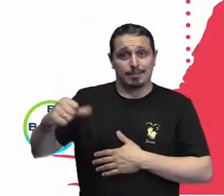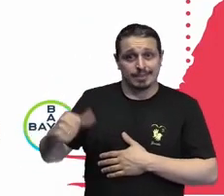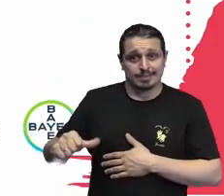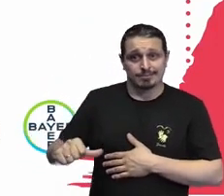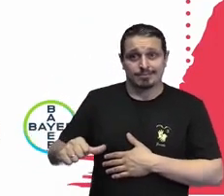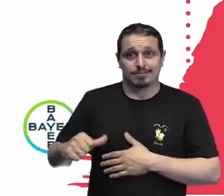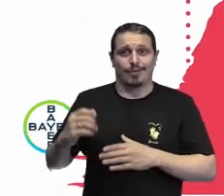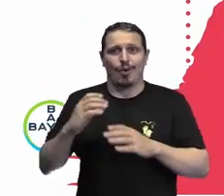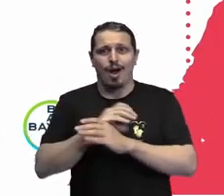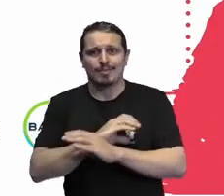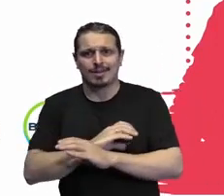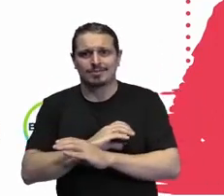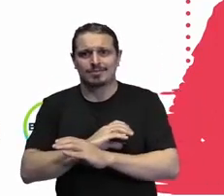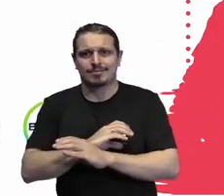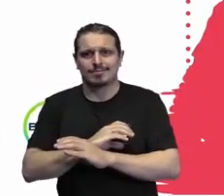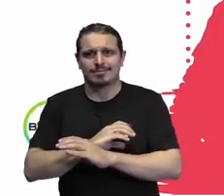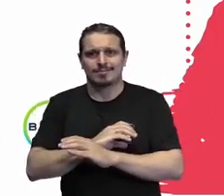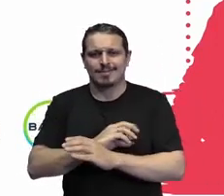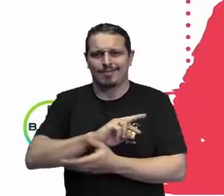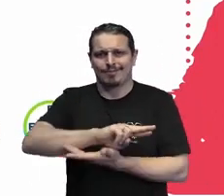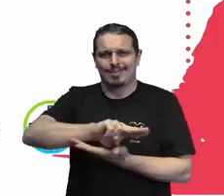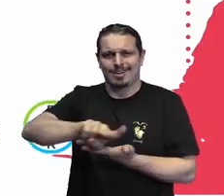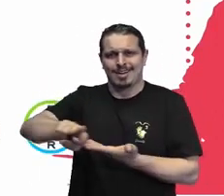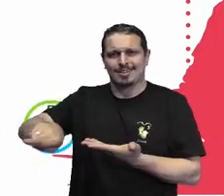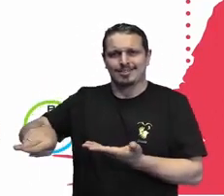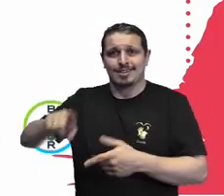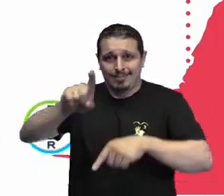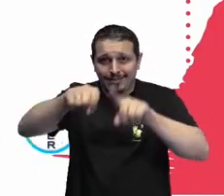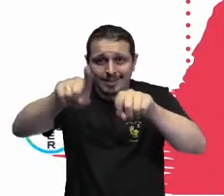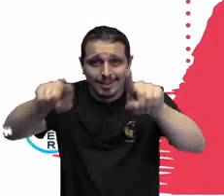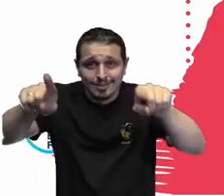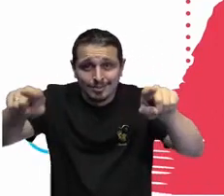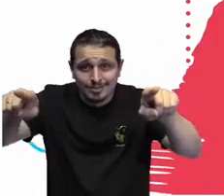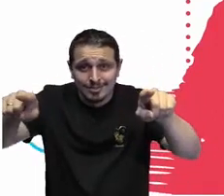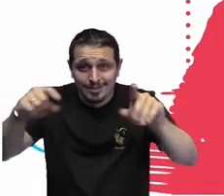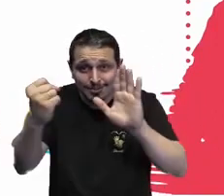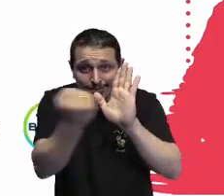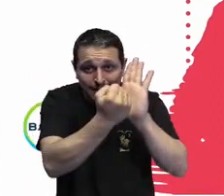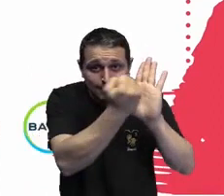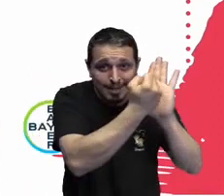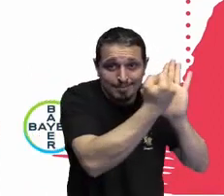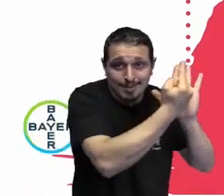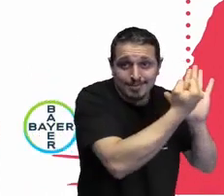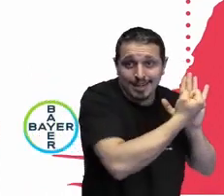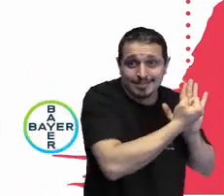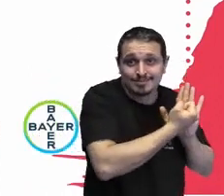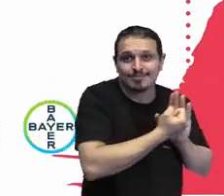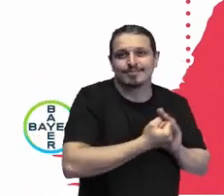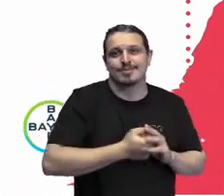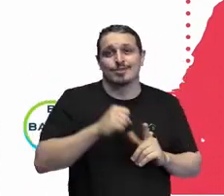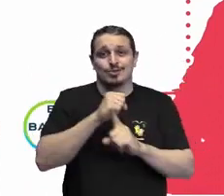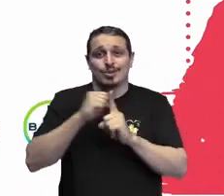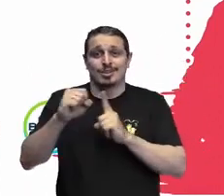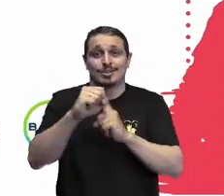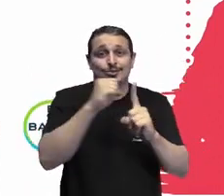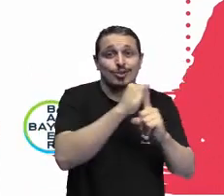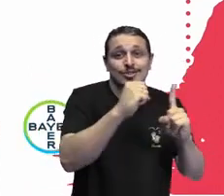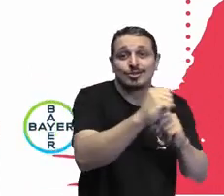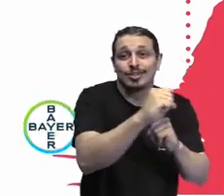ela tem uma série de marcadores sociais que se sobrepõem ali e que provavelmente,